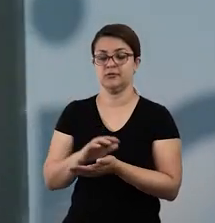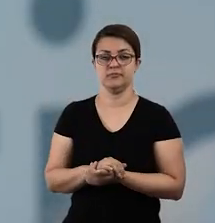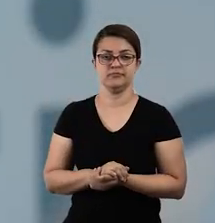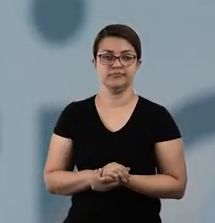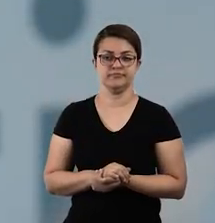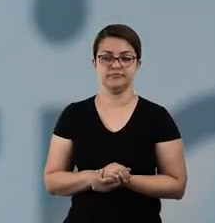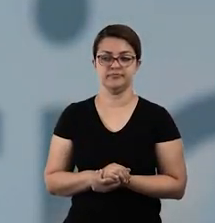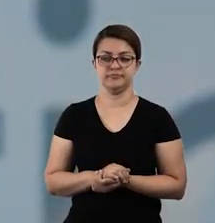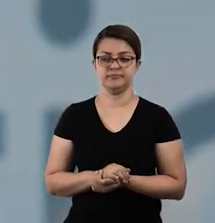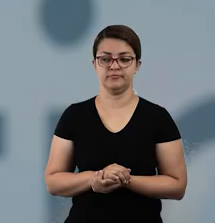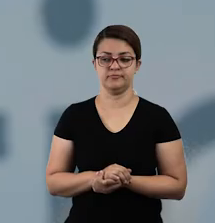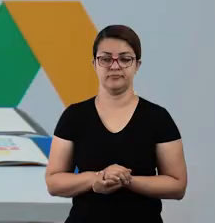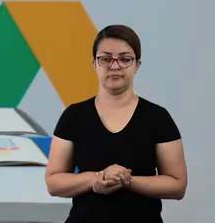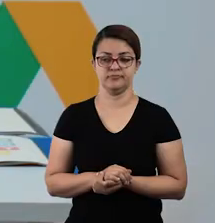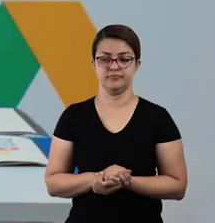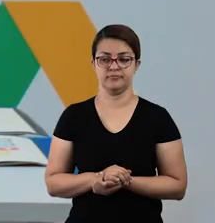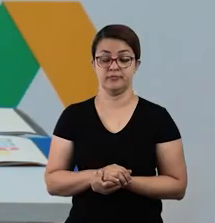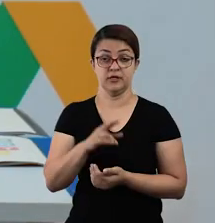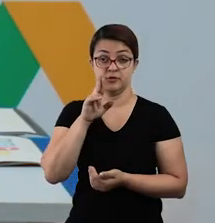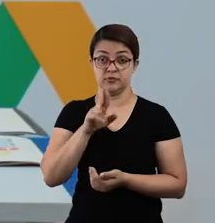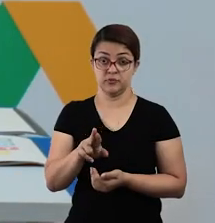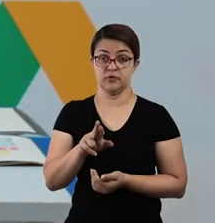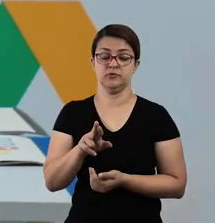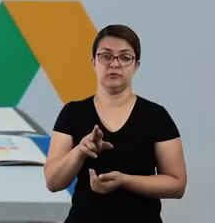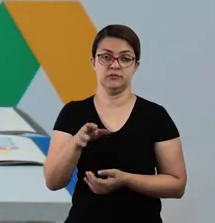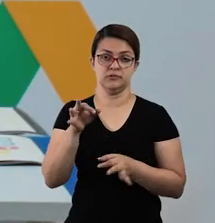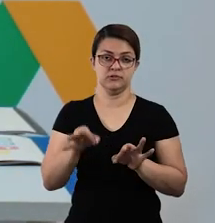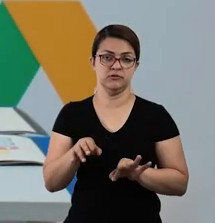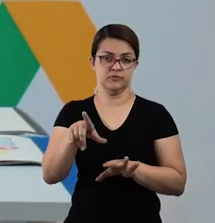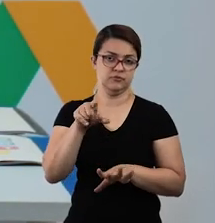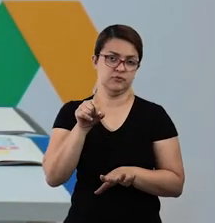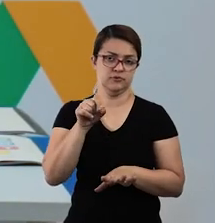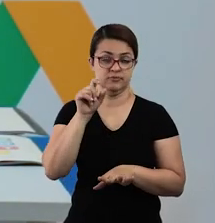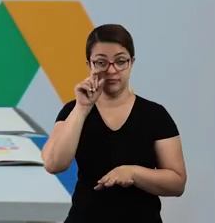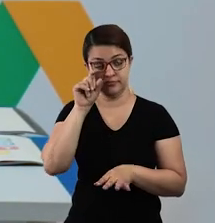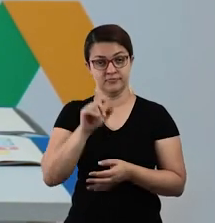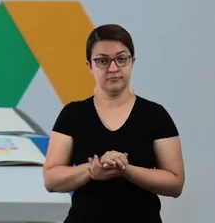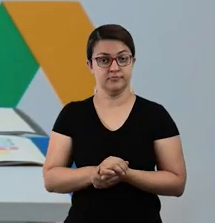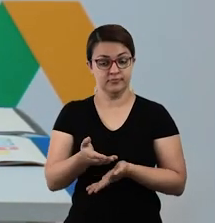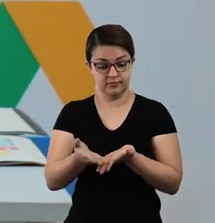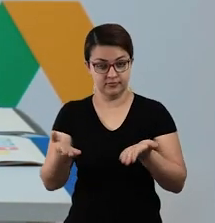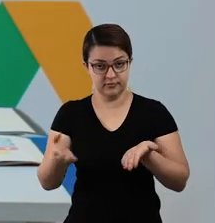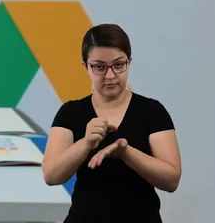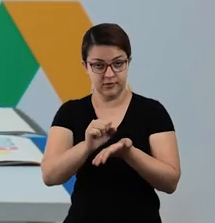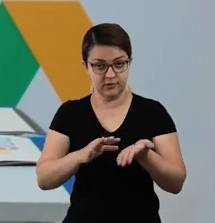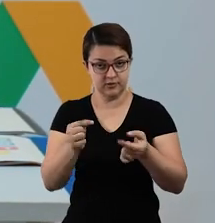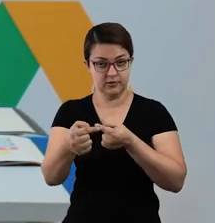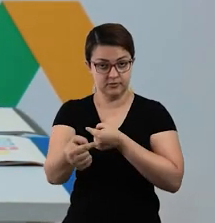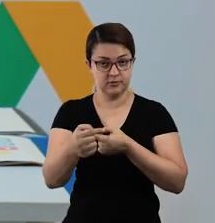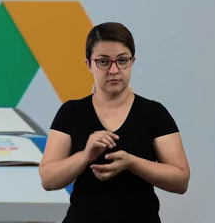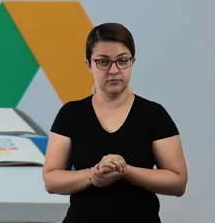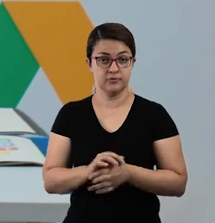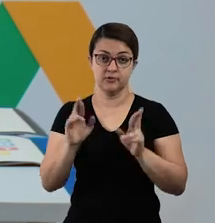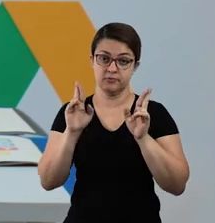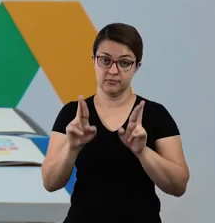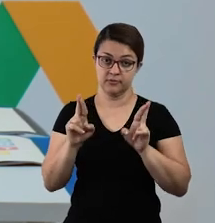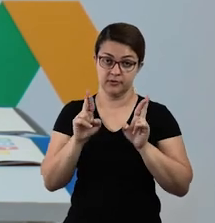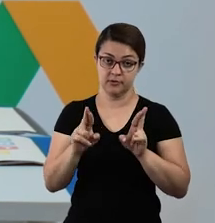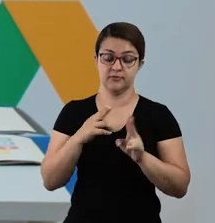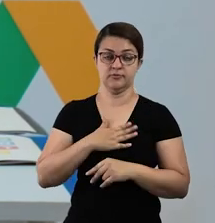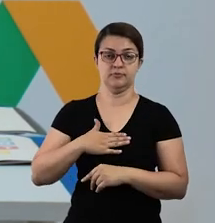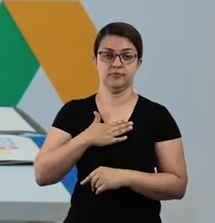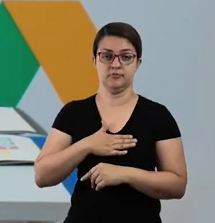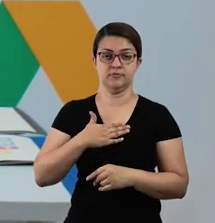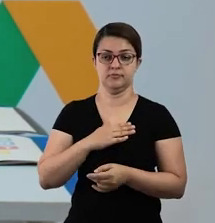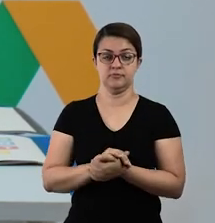tarde. Aí vocês vão colocar a resposta certinha. Bom, essas foram as atividades dessa semana. Eu espero que